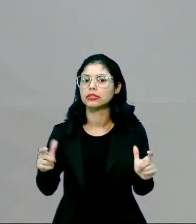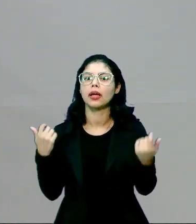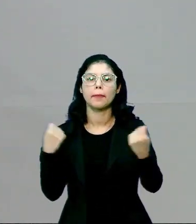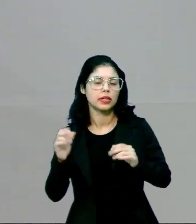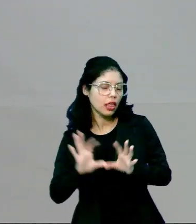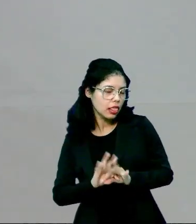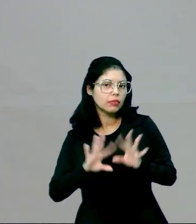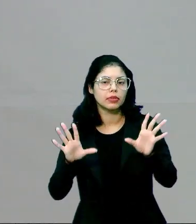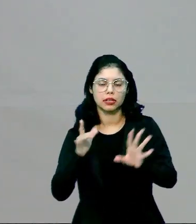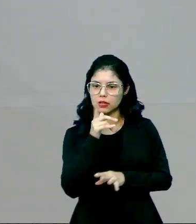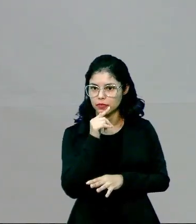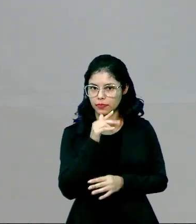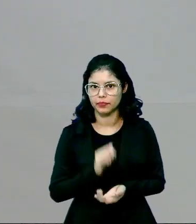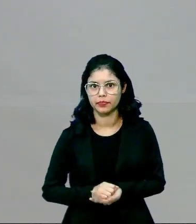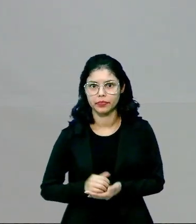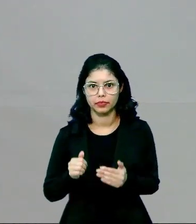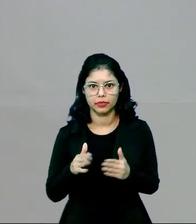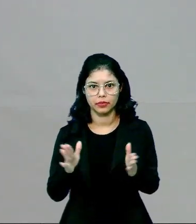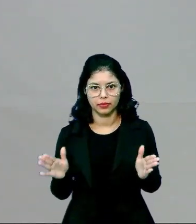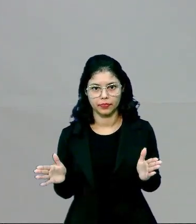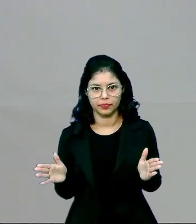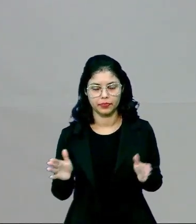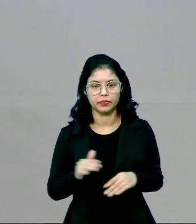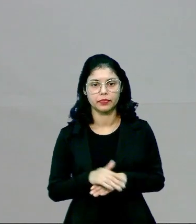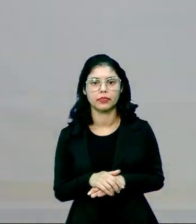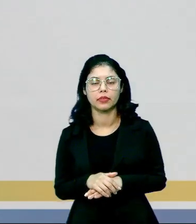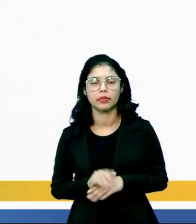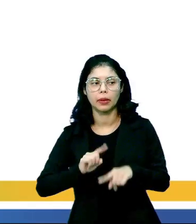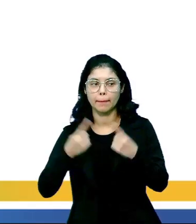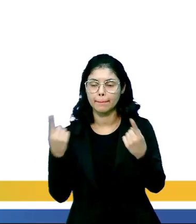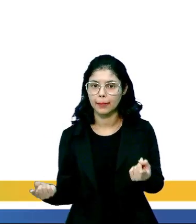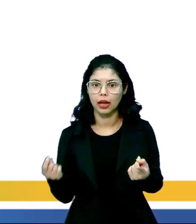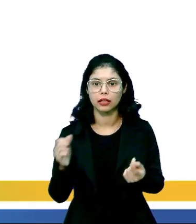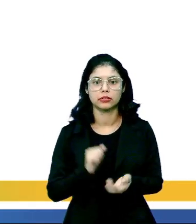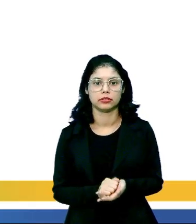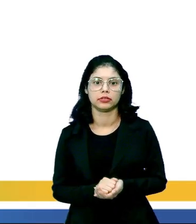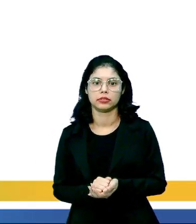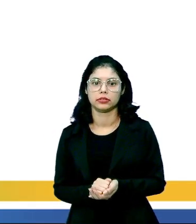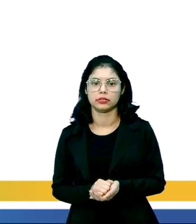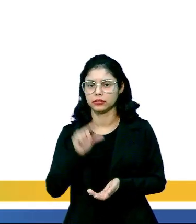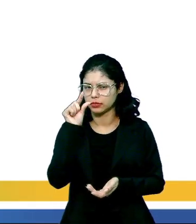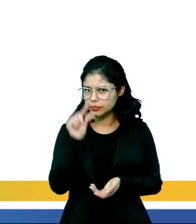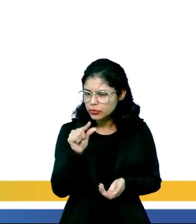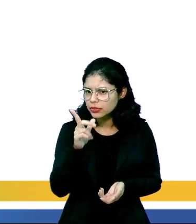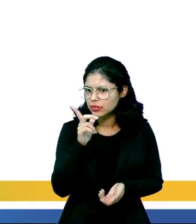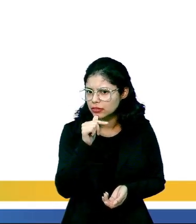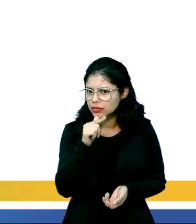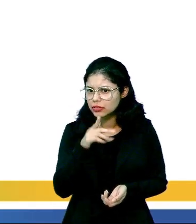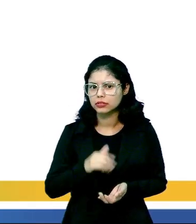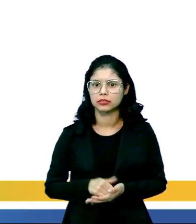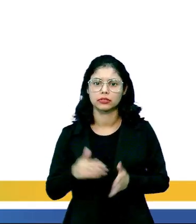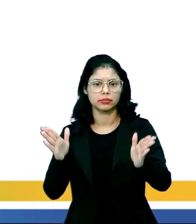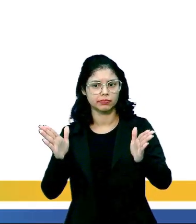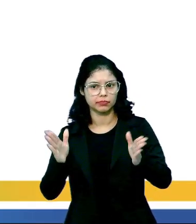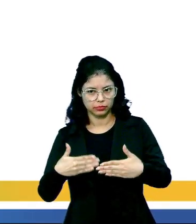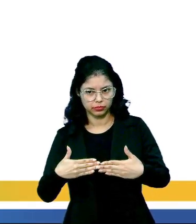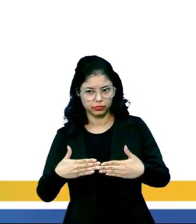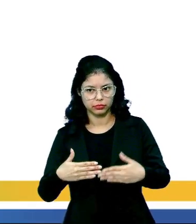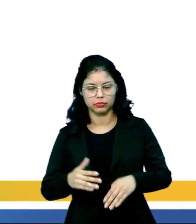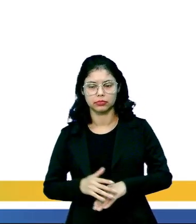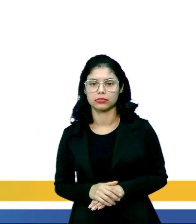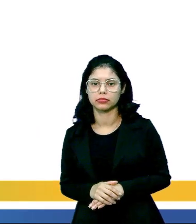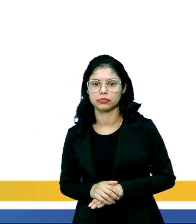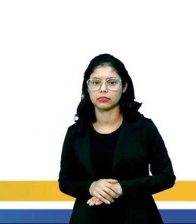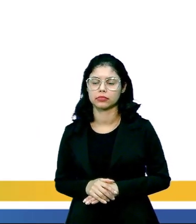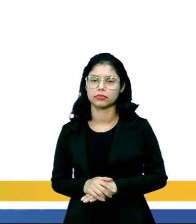precisa liberar água. Então, o estômago está aberto. Porém, se ela tem pouca água, ela precisa preservar.